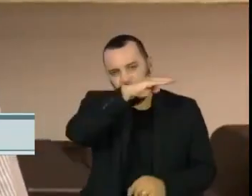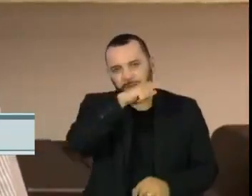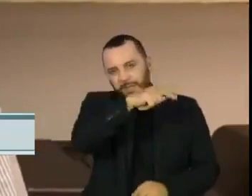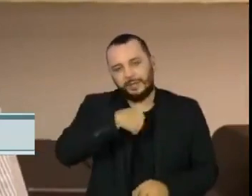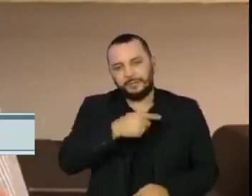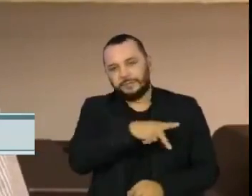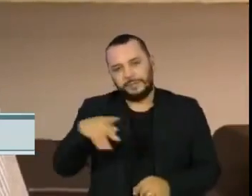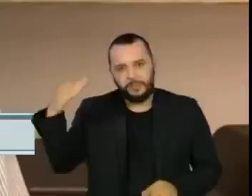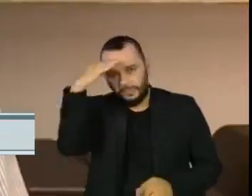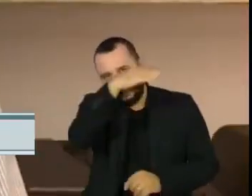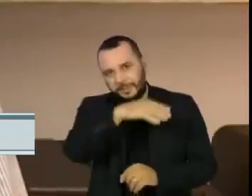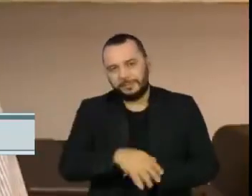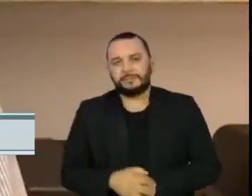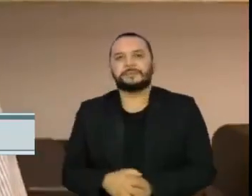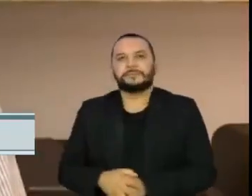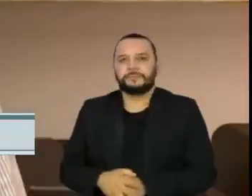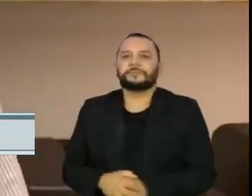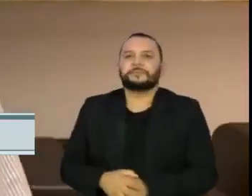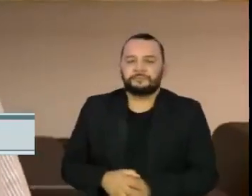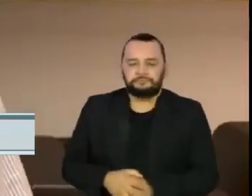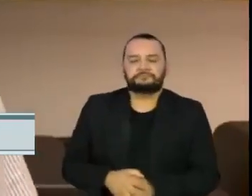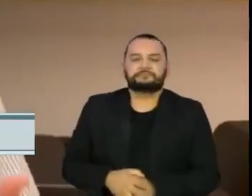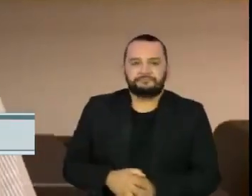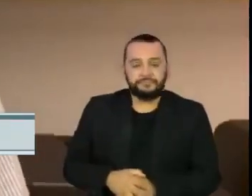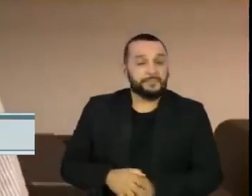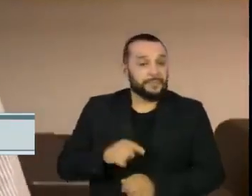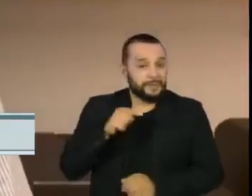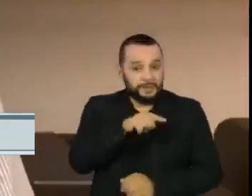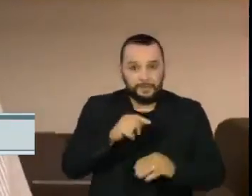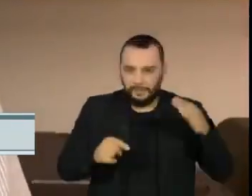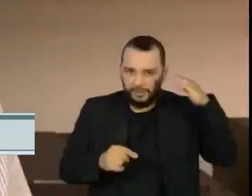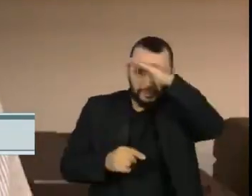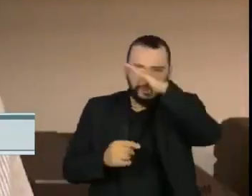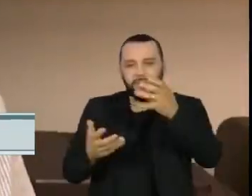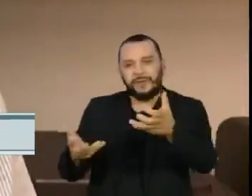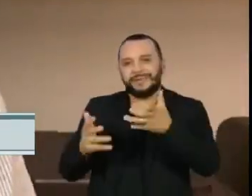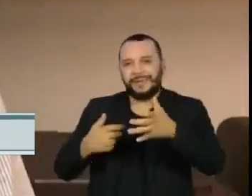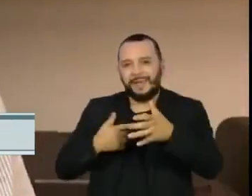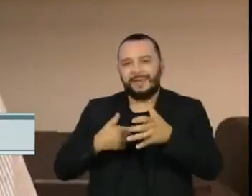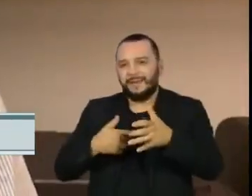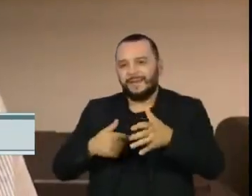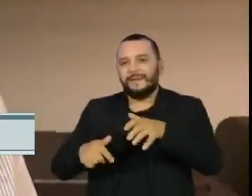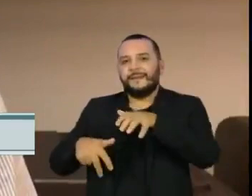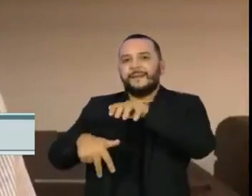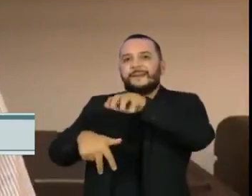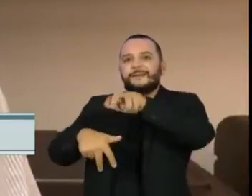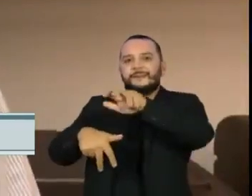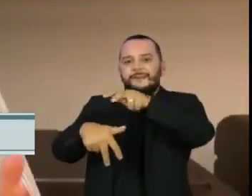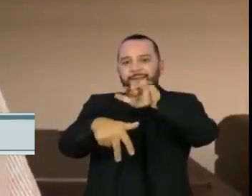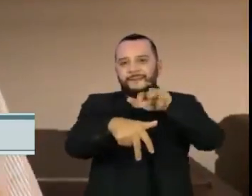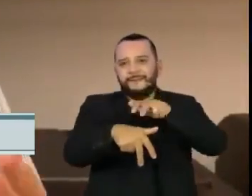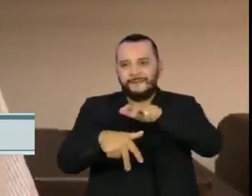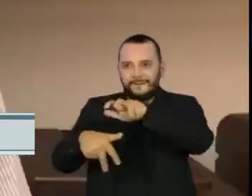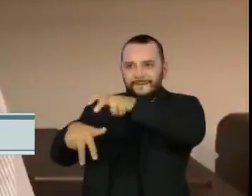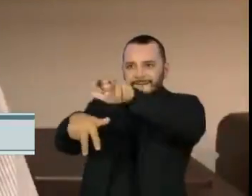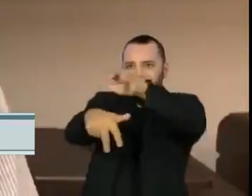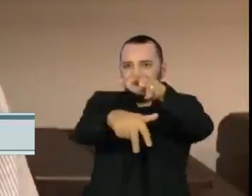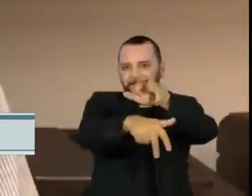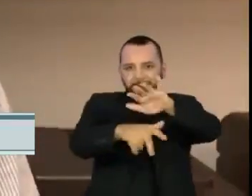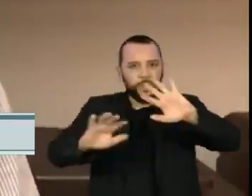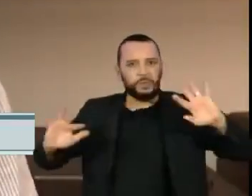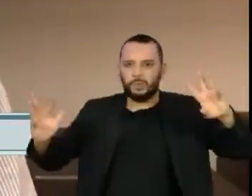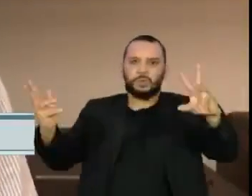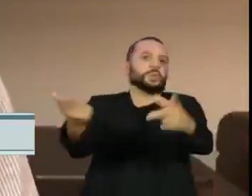é de que ele possa ter nas mãos dele todas as ferramentas para levar adiante os seus objetivos, independentemente